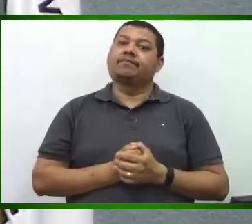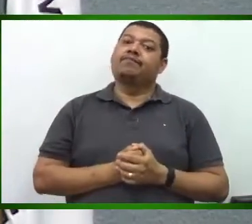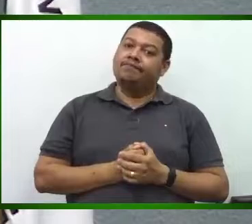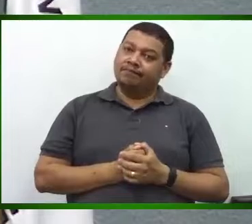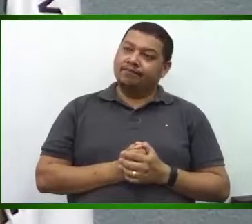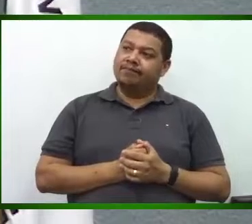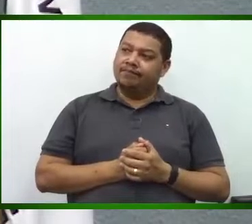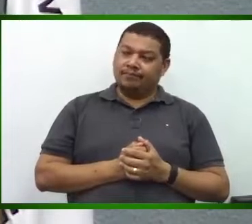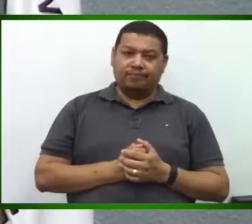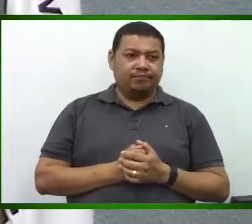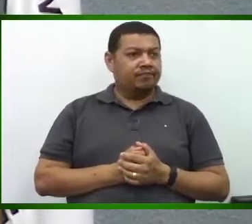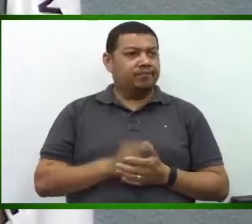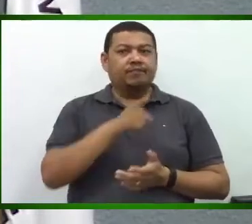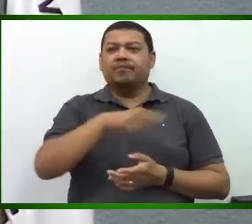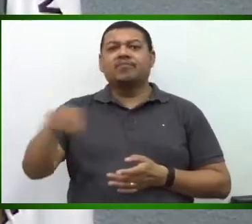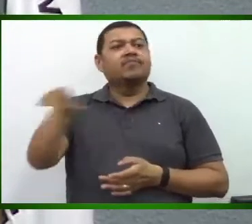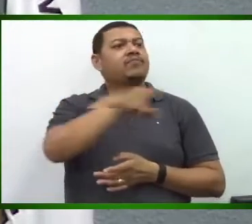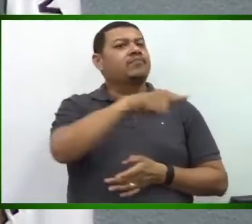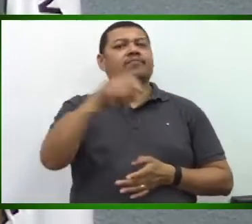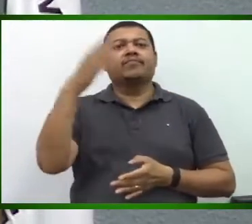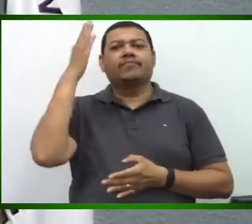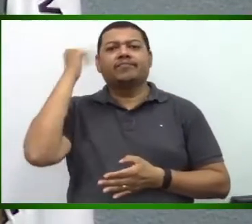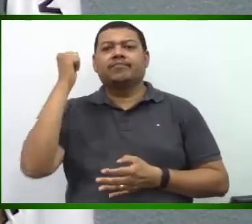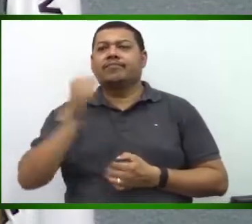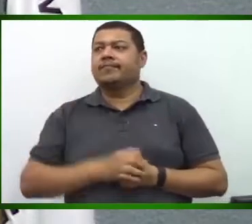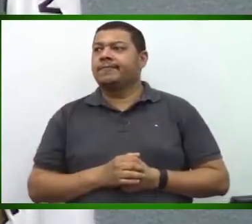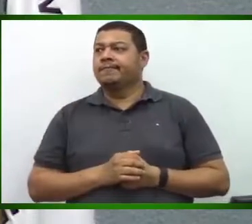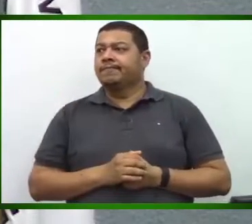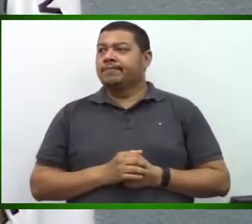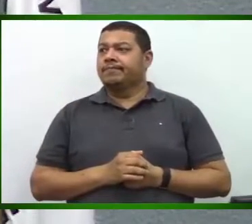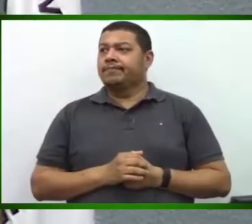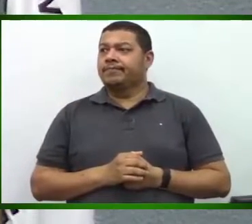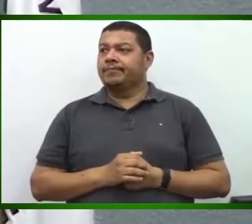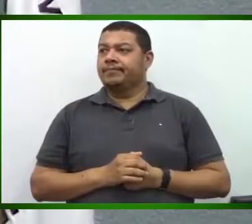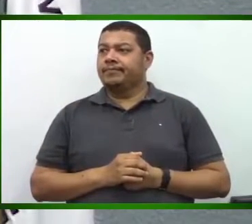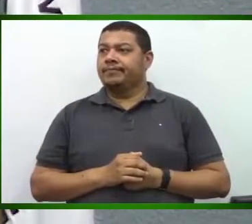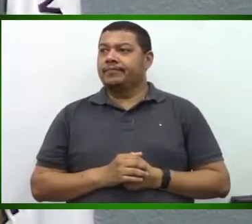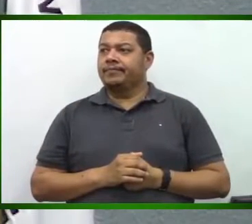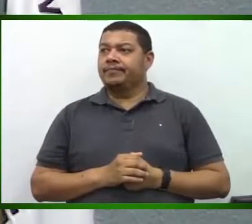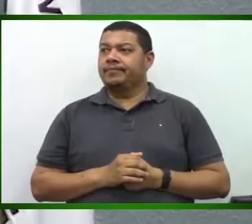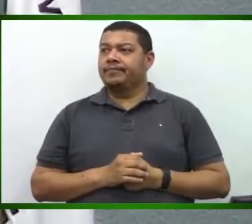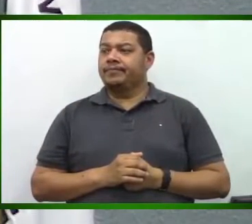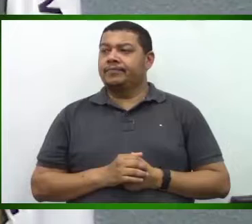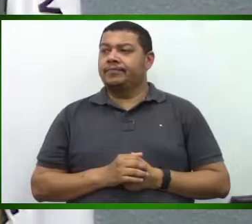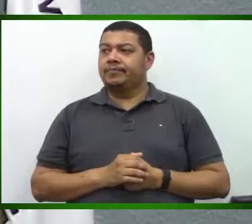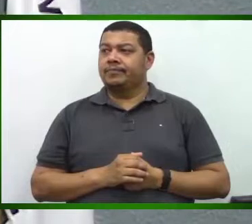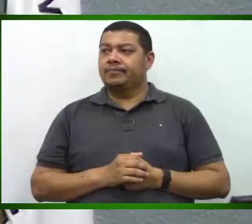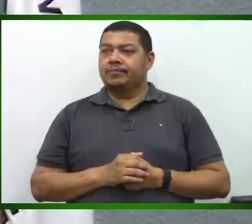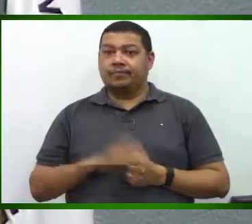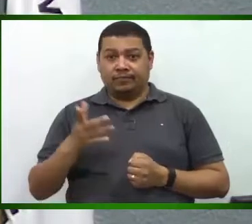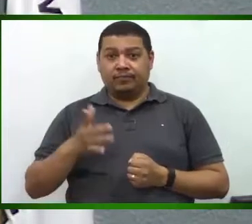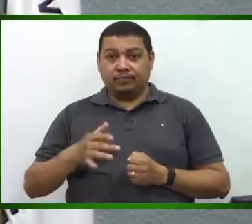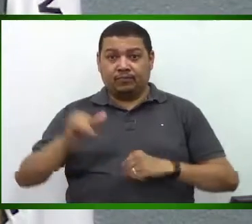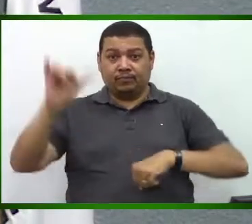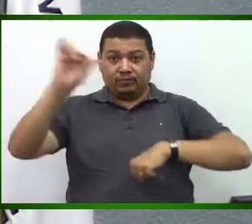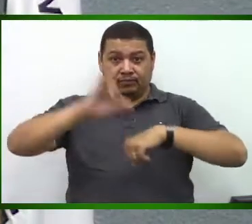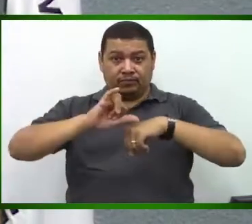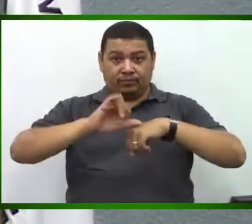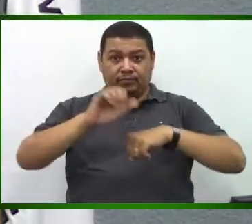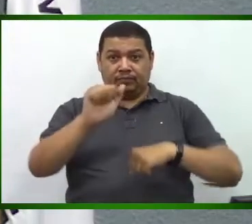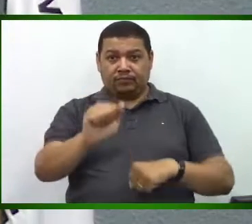Alguém de vocês sabiam que o centro do autismo foi